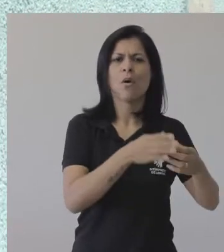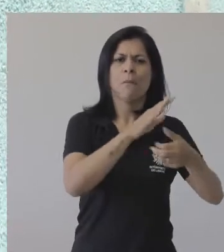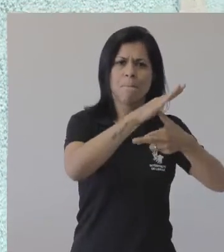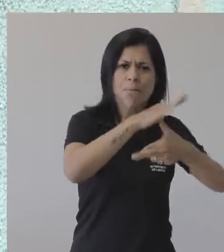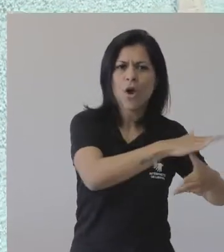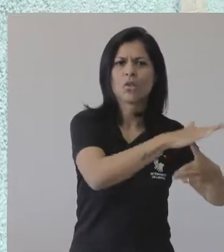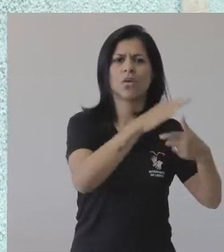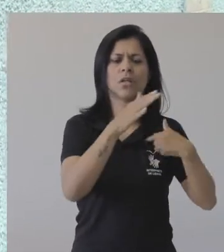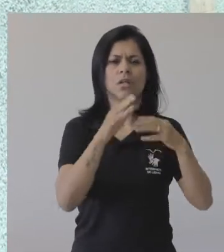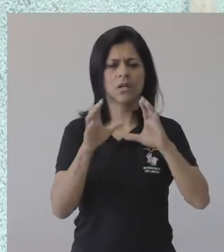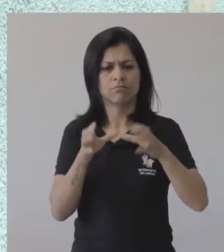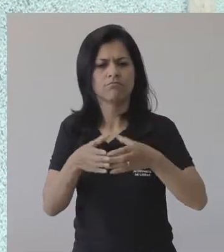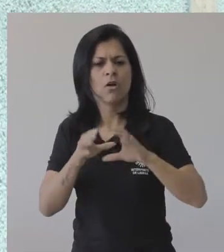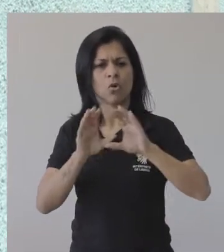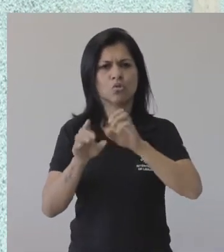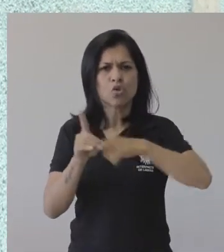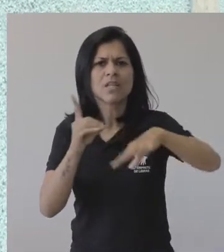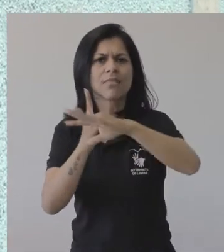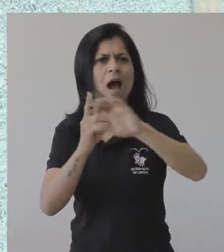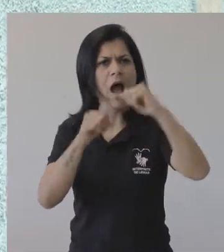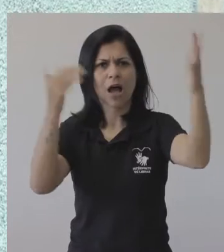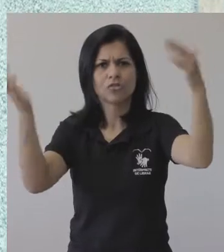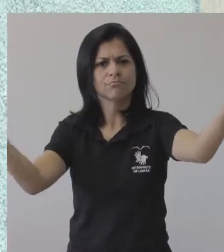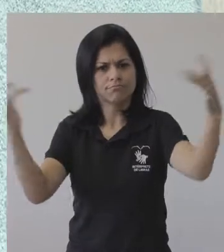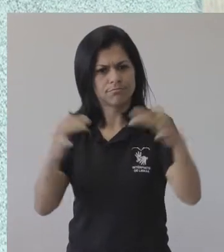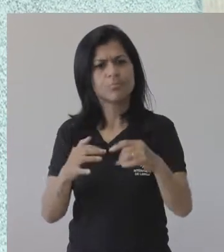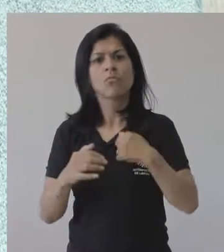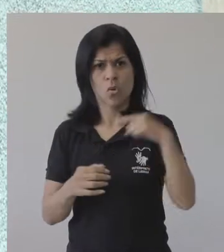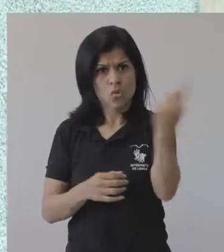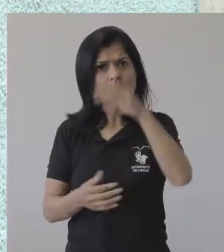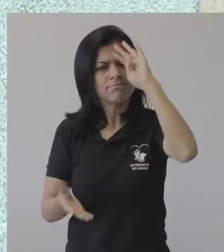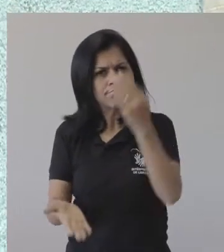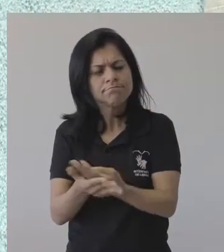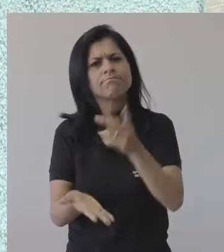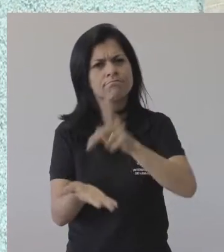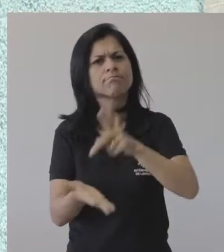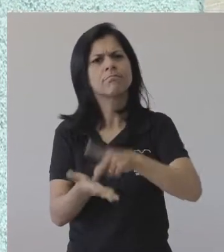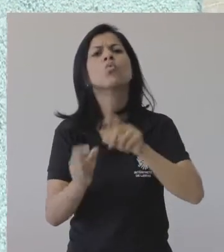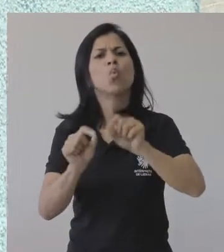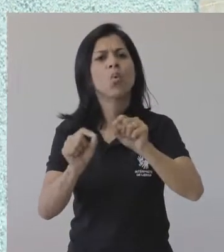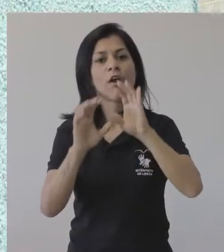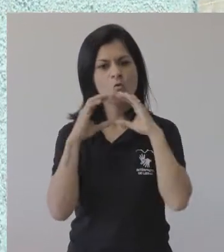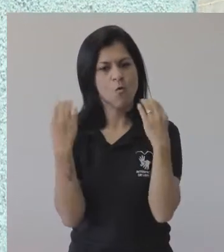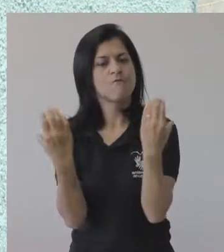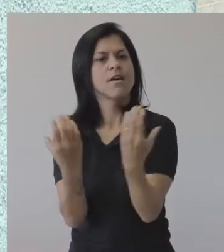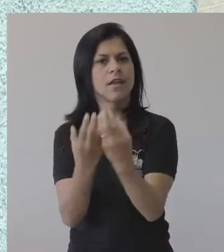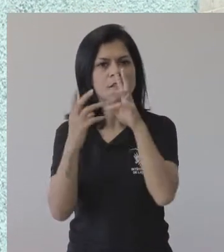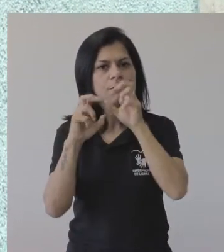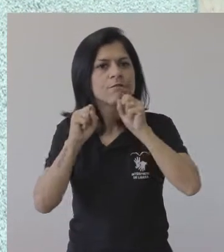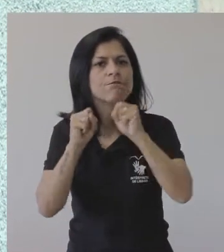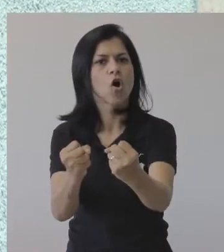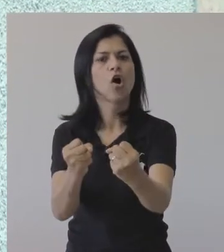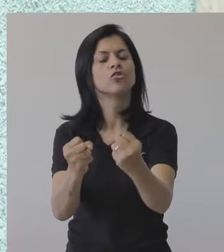-reitorias, sociedade civil organizada. Então, nós estamos apostando em uma conferência que, de